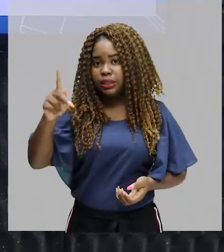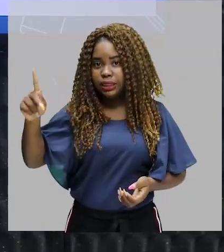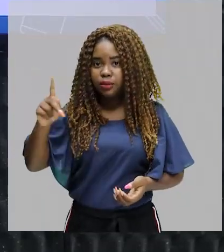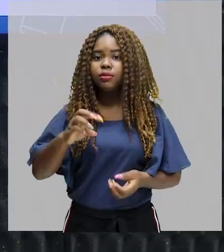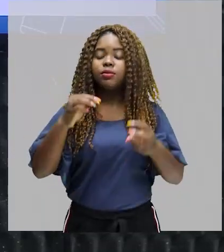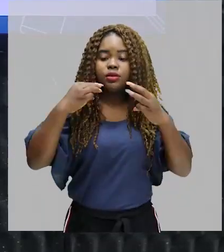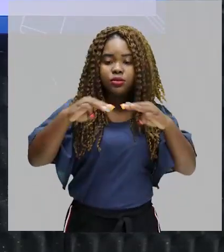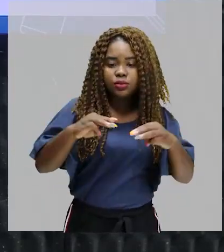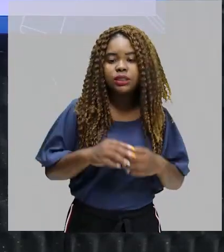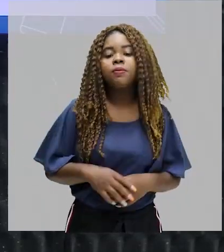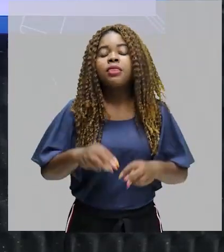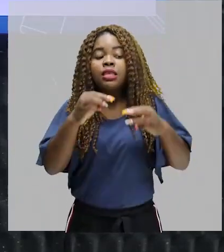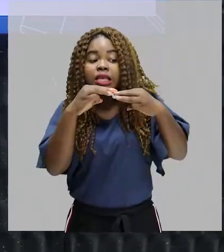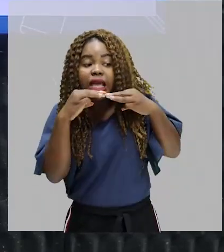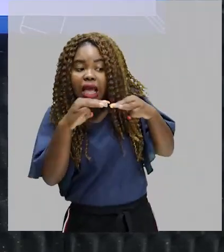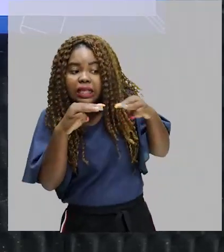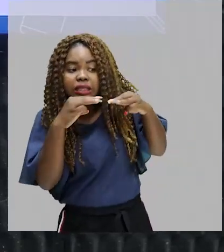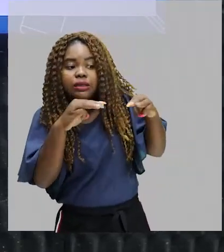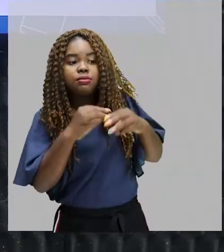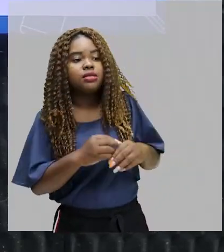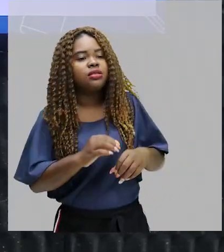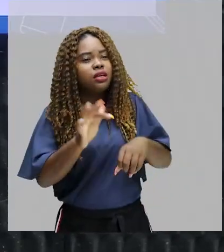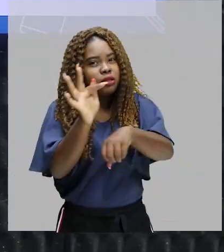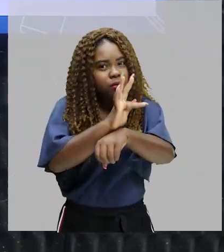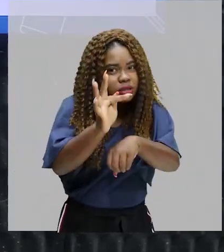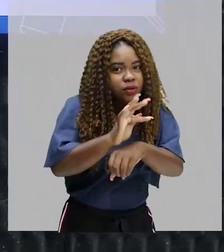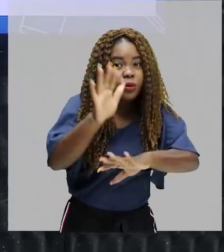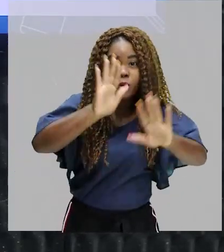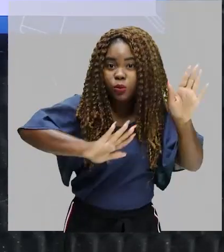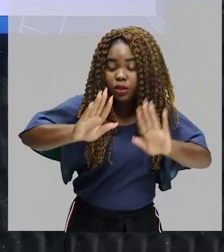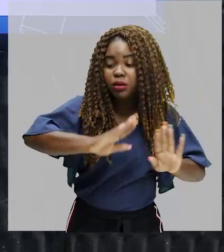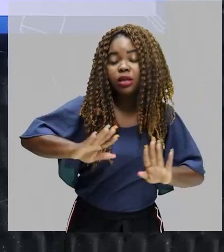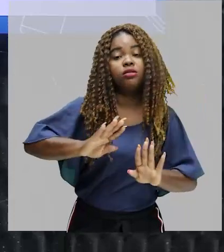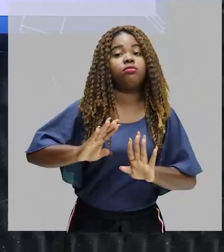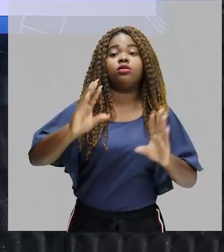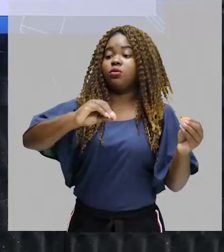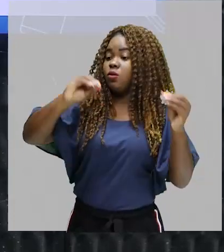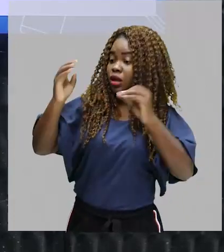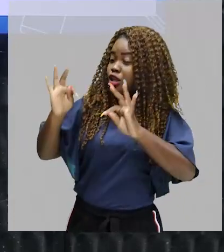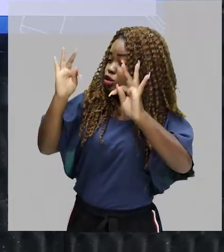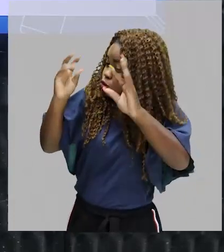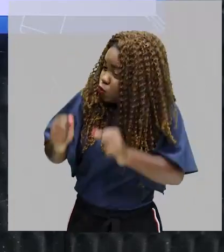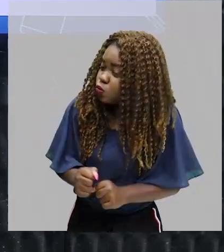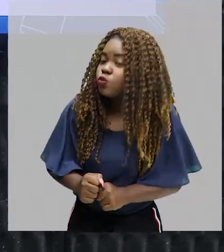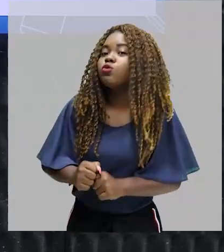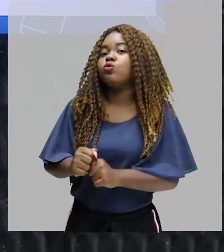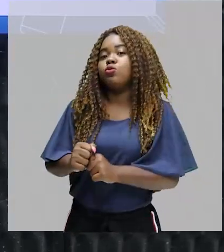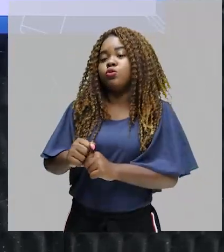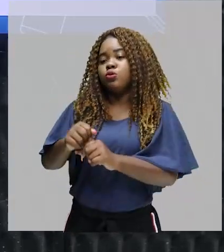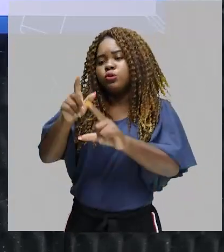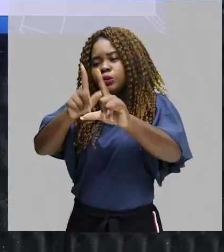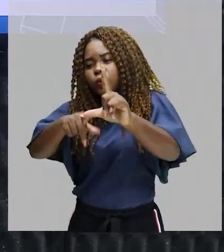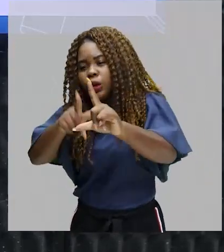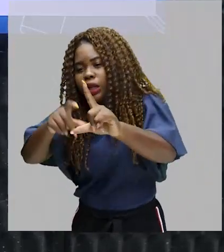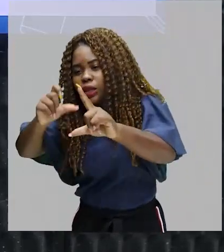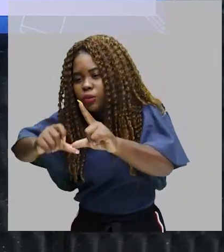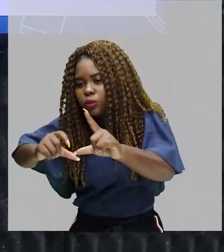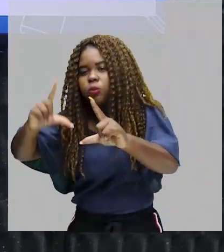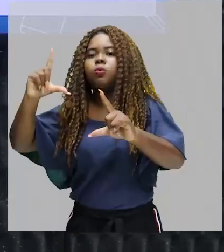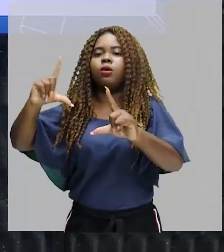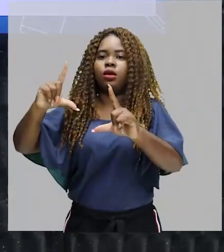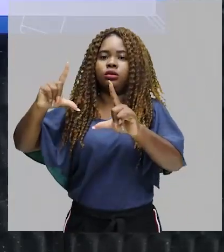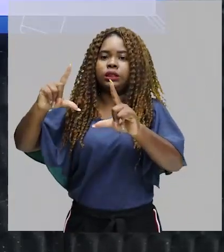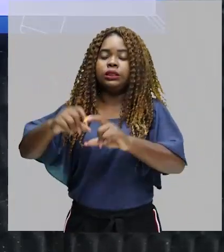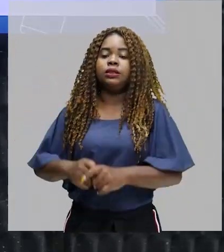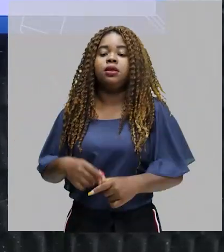então, cuidado para não colocar tudo em letra maiúscula. Por quê? O que se entende quando eu coloco uma mensagem toda em letra maiúscula? Entende-se que eu